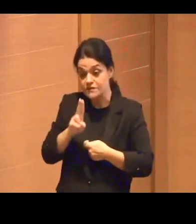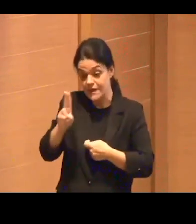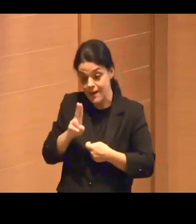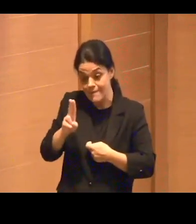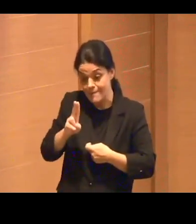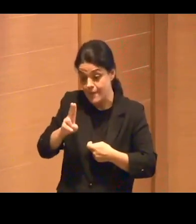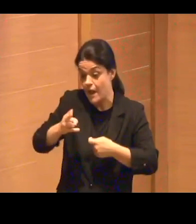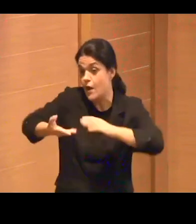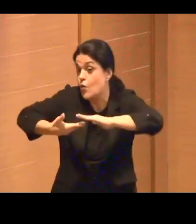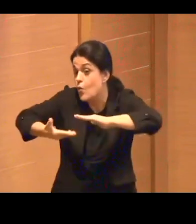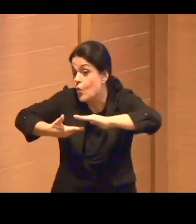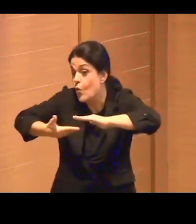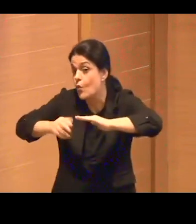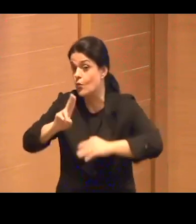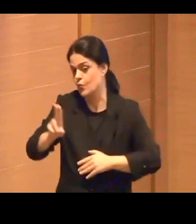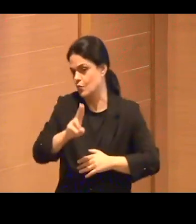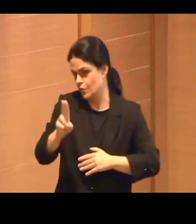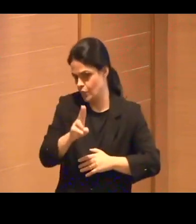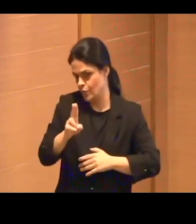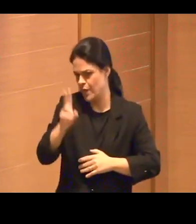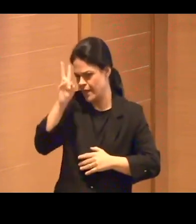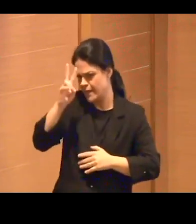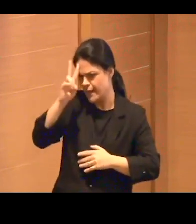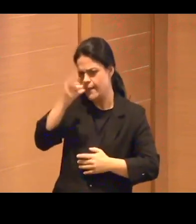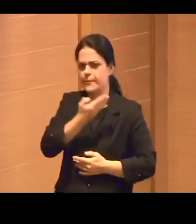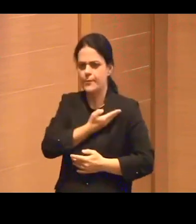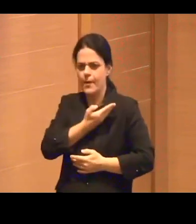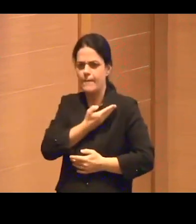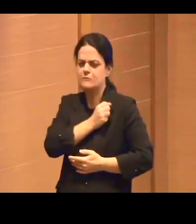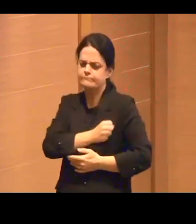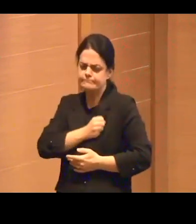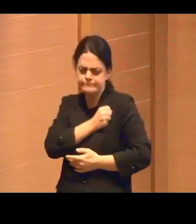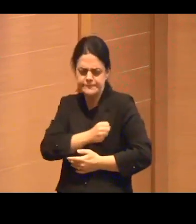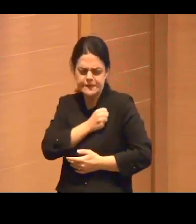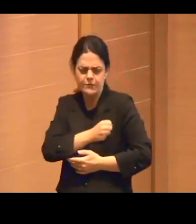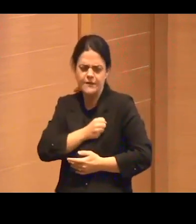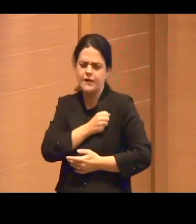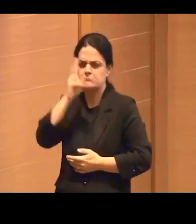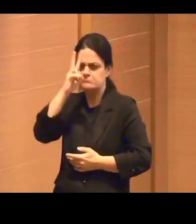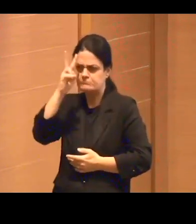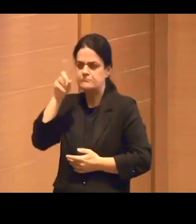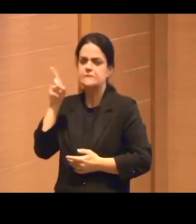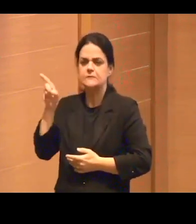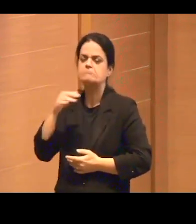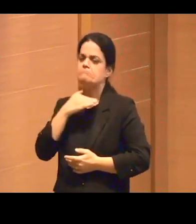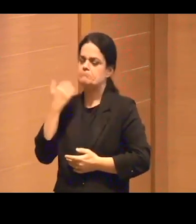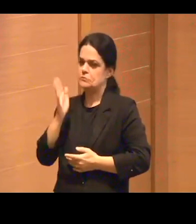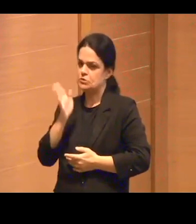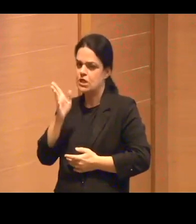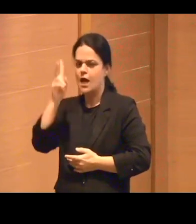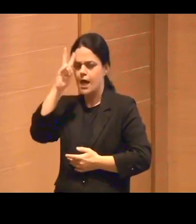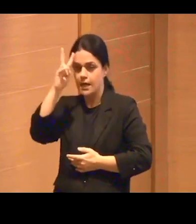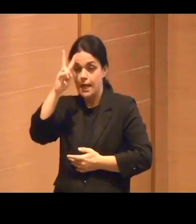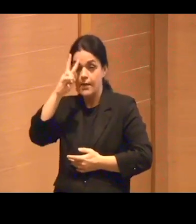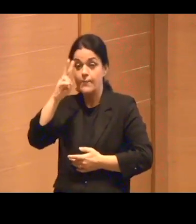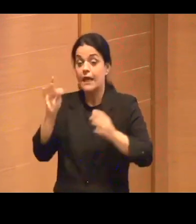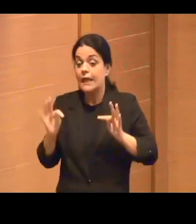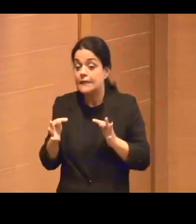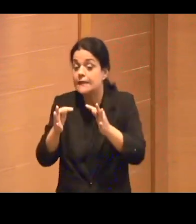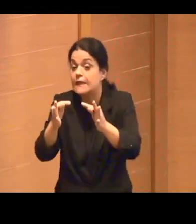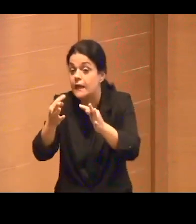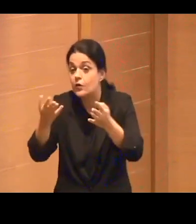o meu querido colega Felipe Serpa, saudoso, são tecnologias proposicionais. E isso inclui, claro,